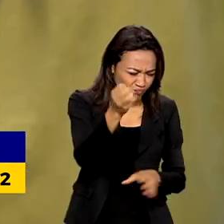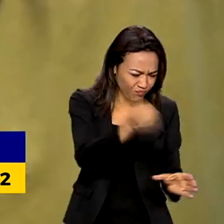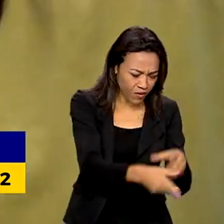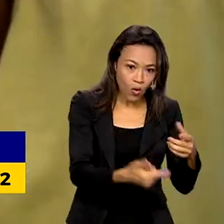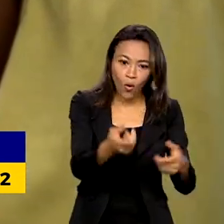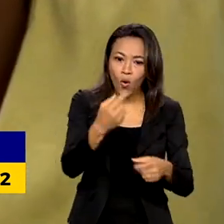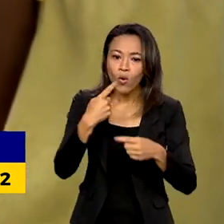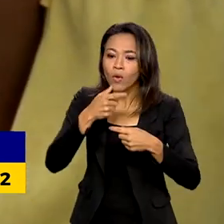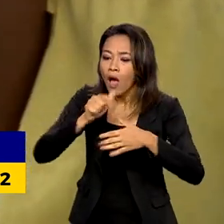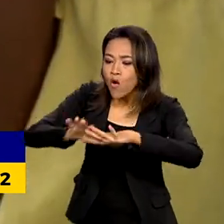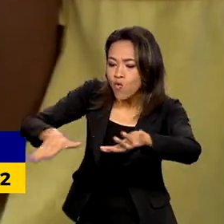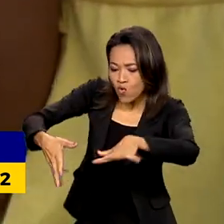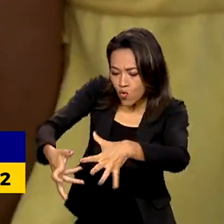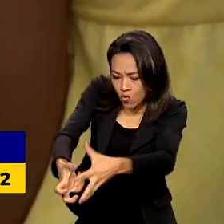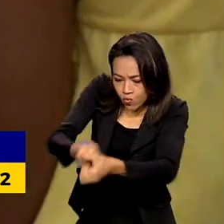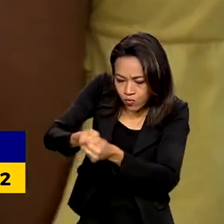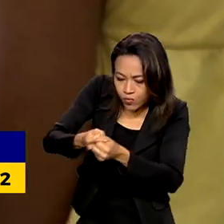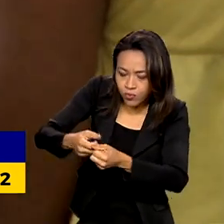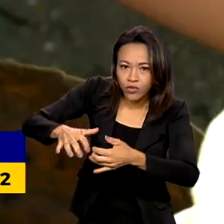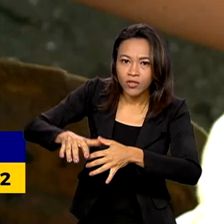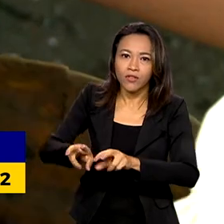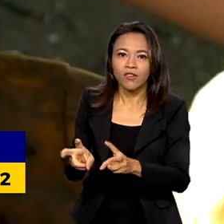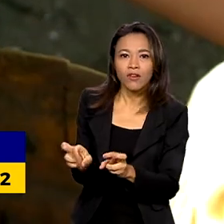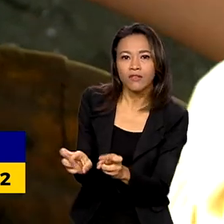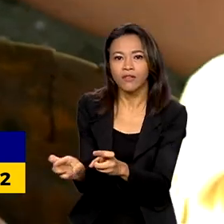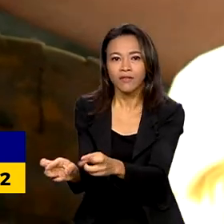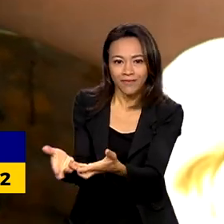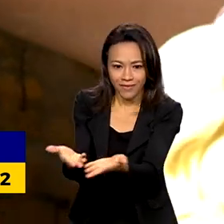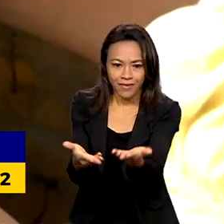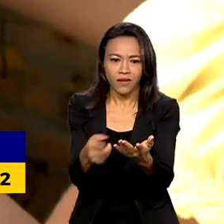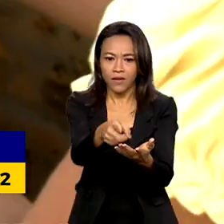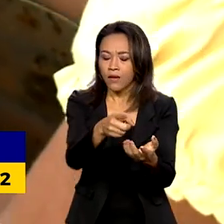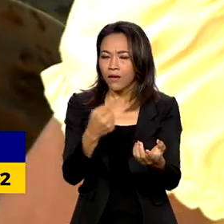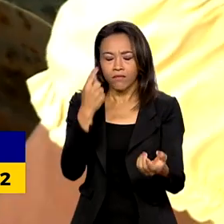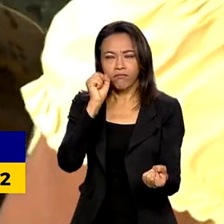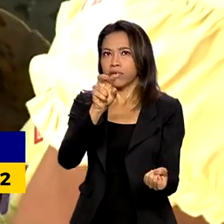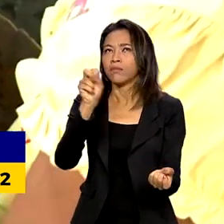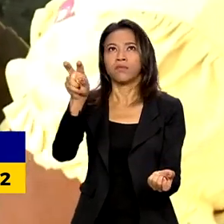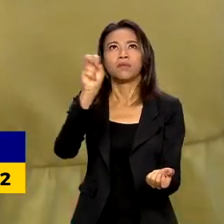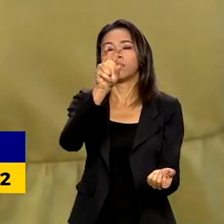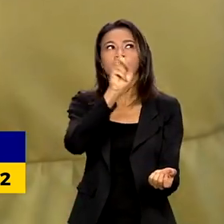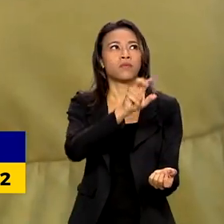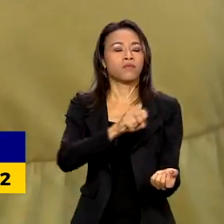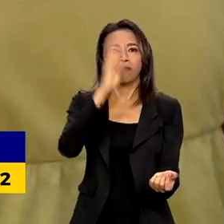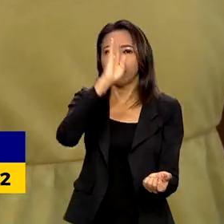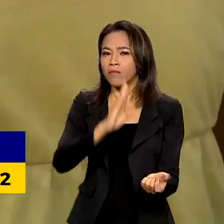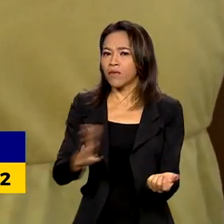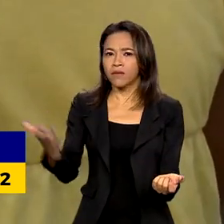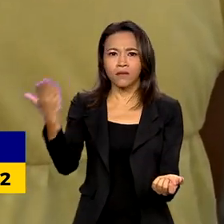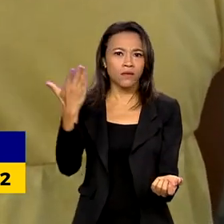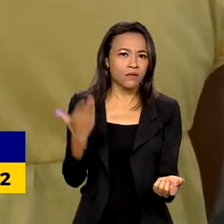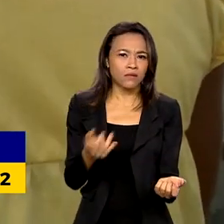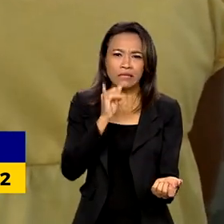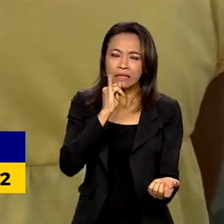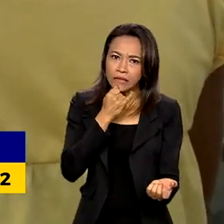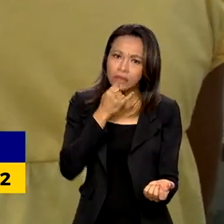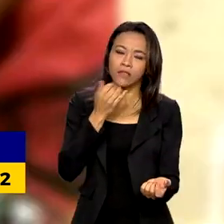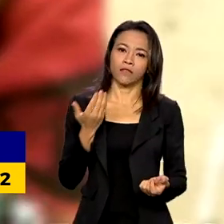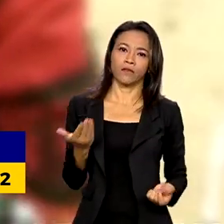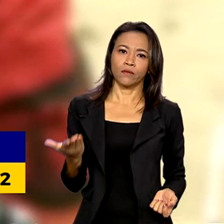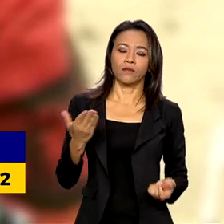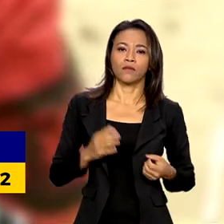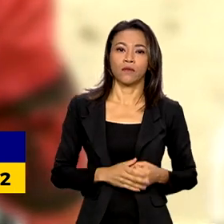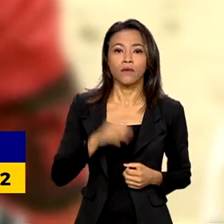mangue uma forma de sobreviver. Cenas que se repetem por todo o país e denunciam uma triste realidade.